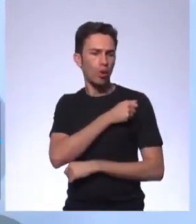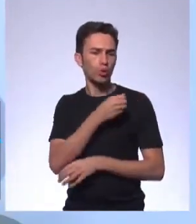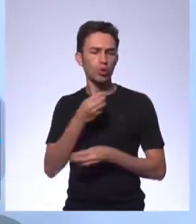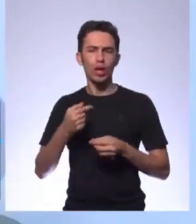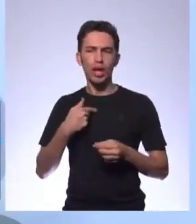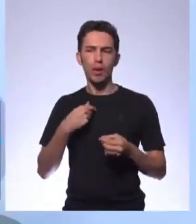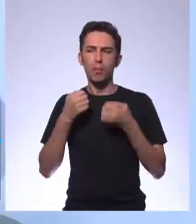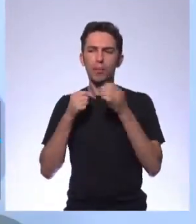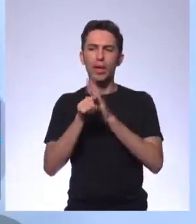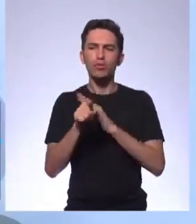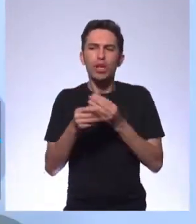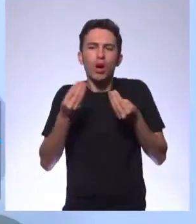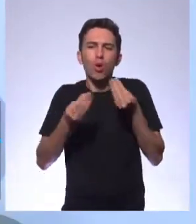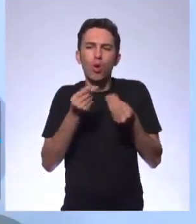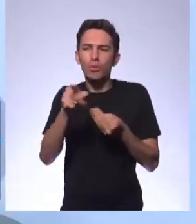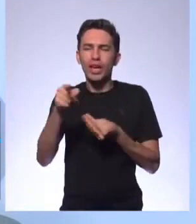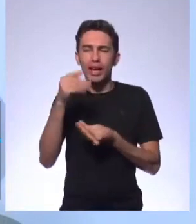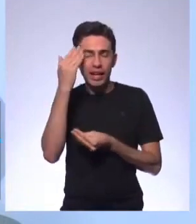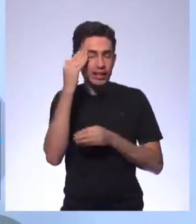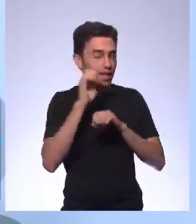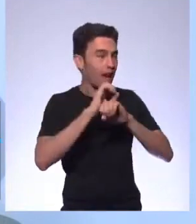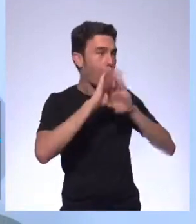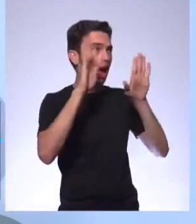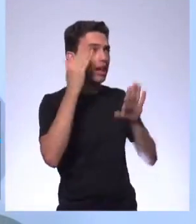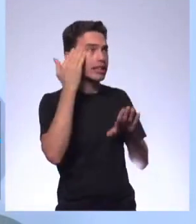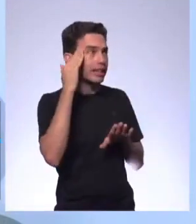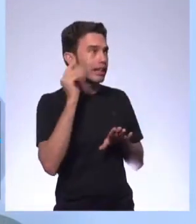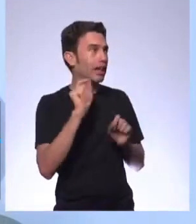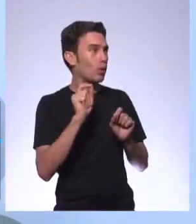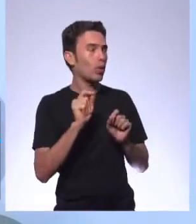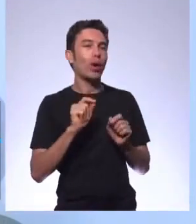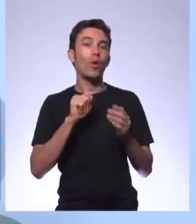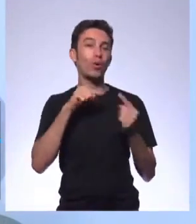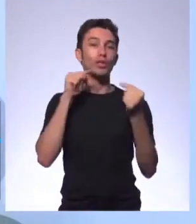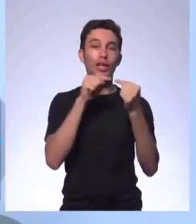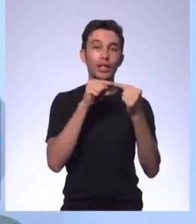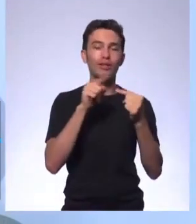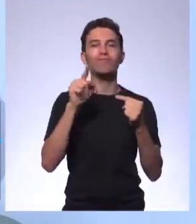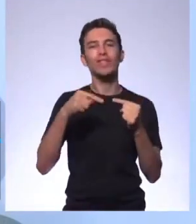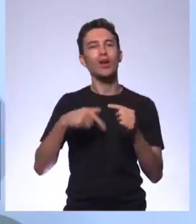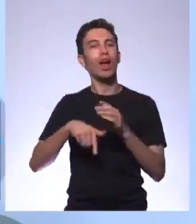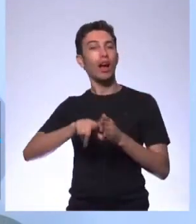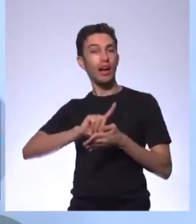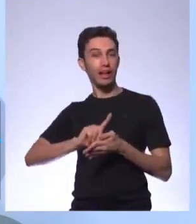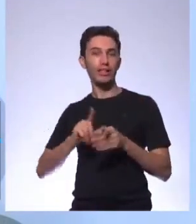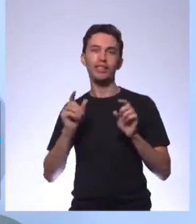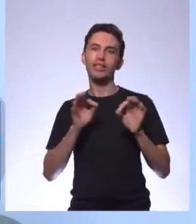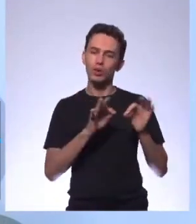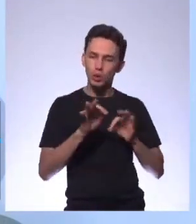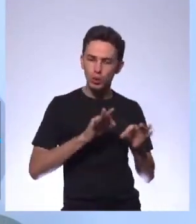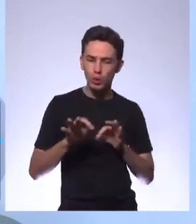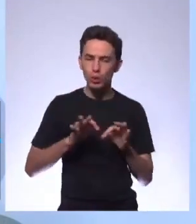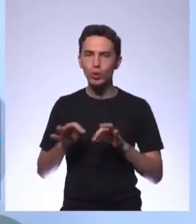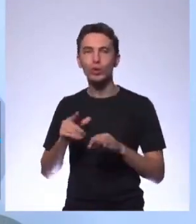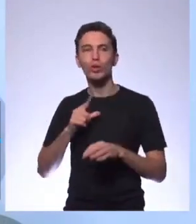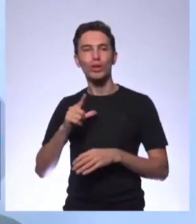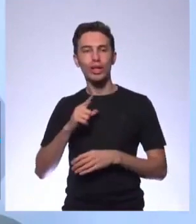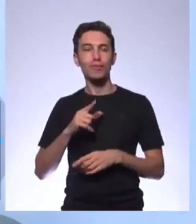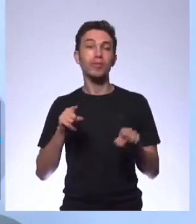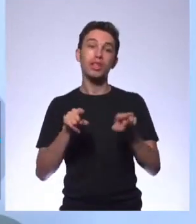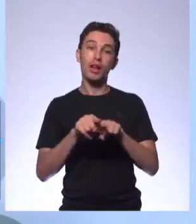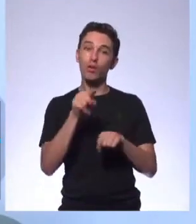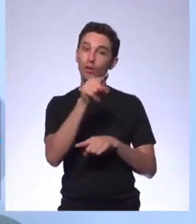perguntar para que fique mais fácil para ele entender o que a gente quer? Então, tudo isso é pensado. Então, escolha aí um produto